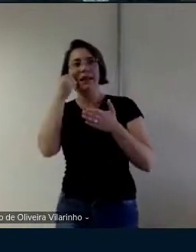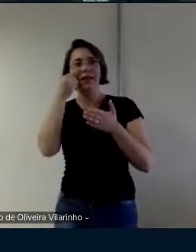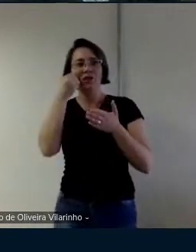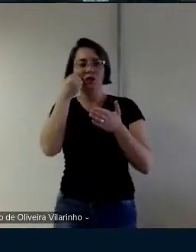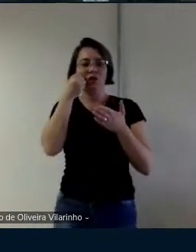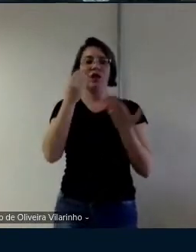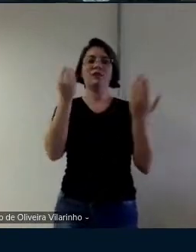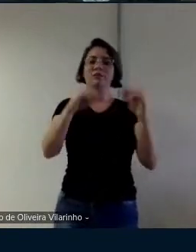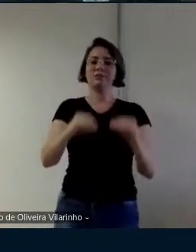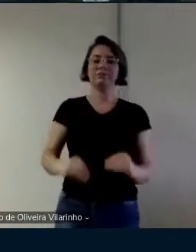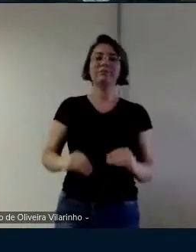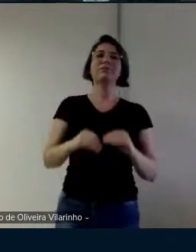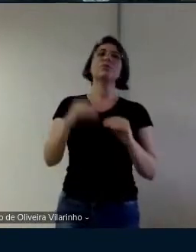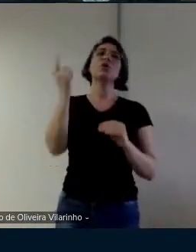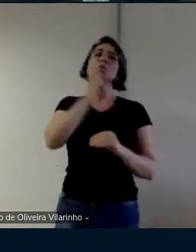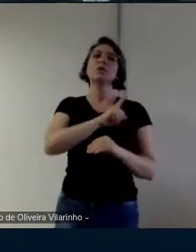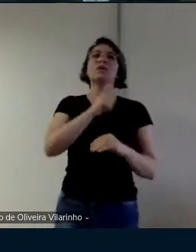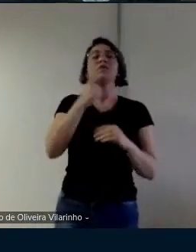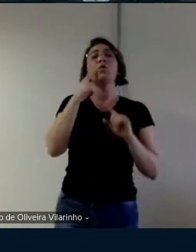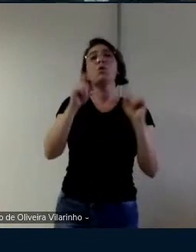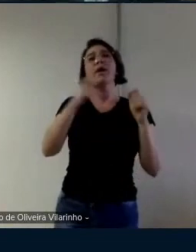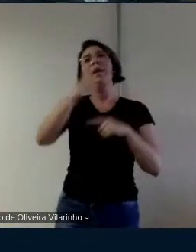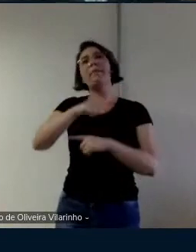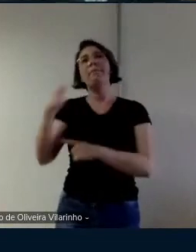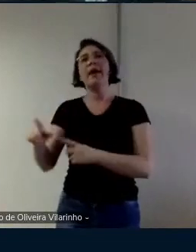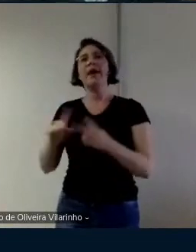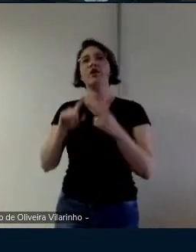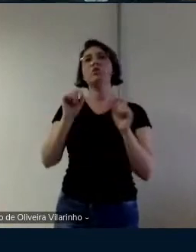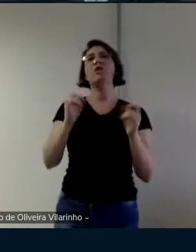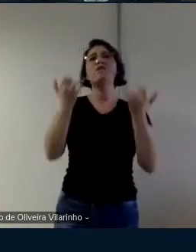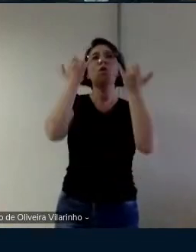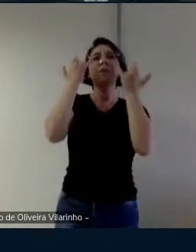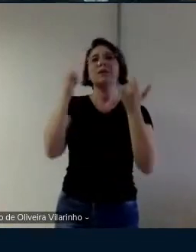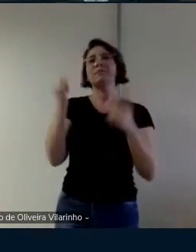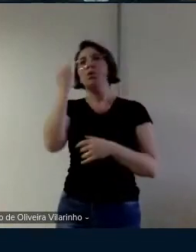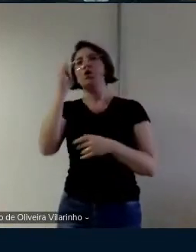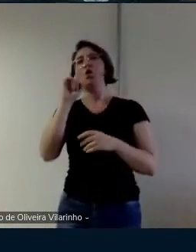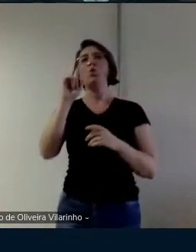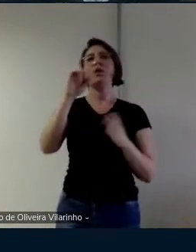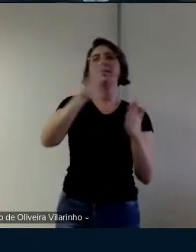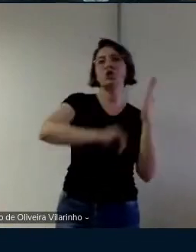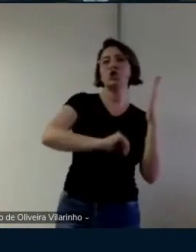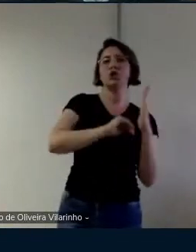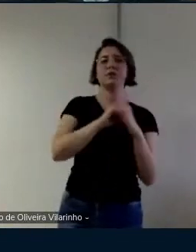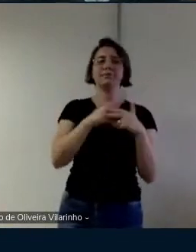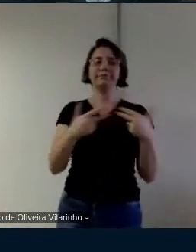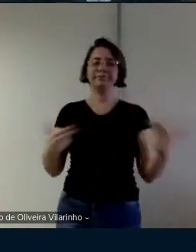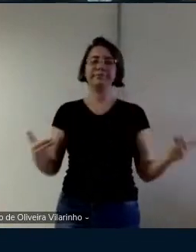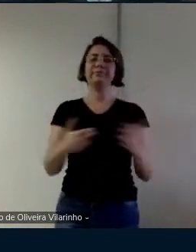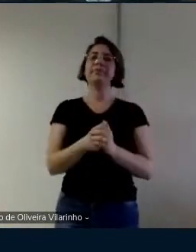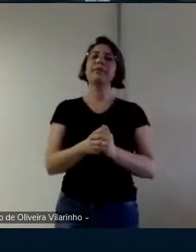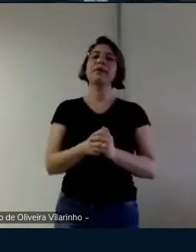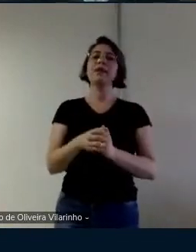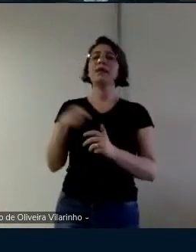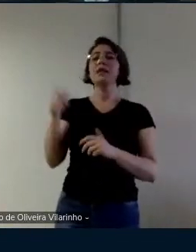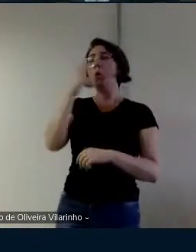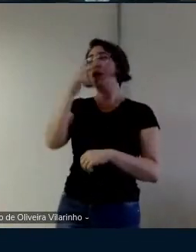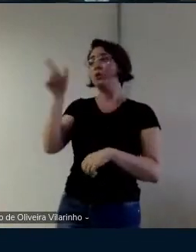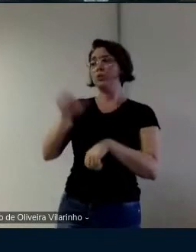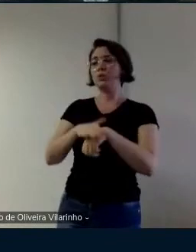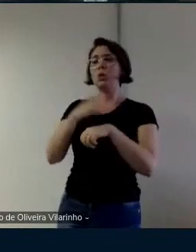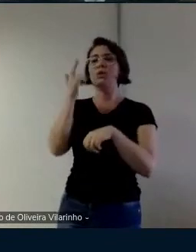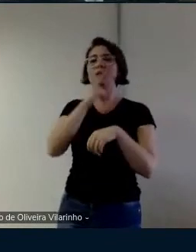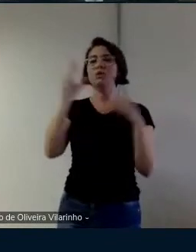quadro então a gente vai ter de repetir um pouquinho essas informações mas eu acho que assim basicamente ela conseguiu construir uma